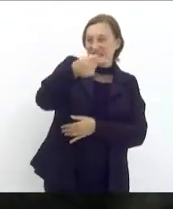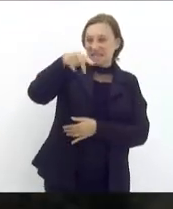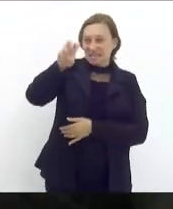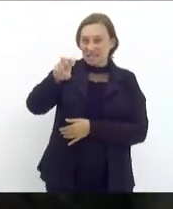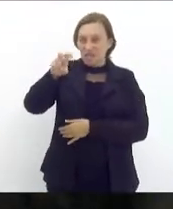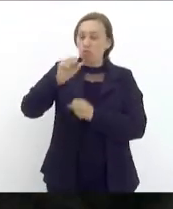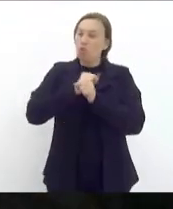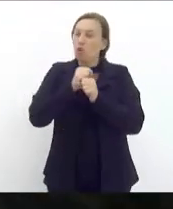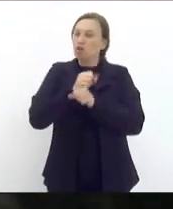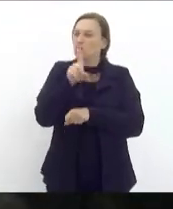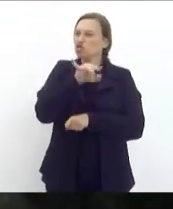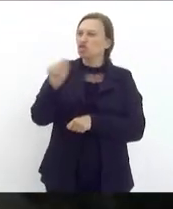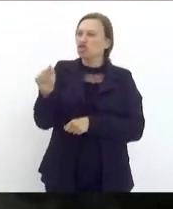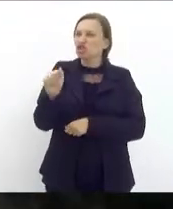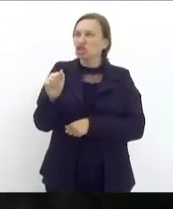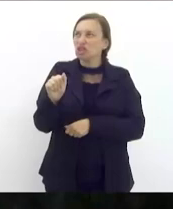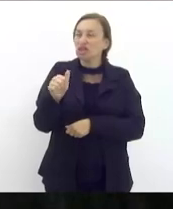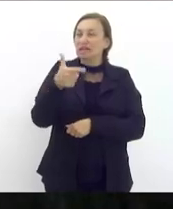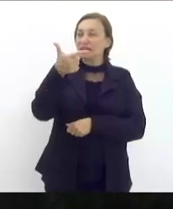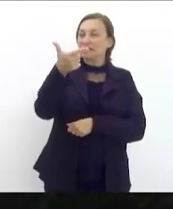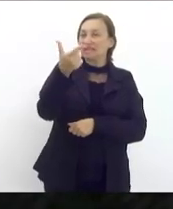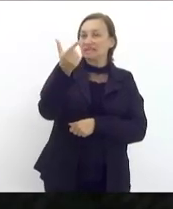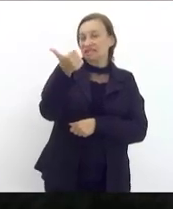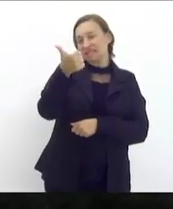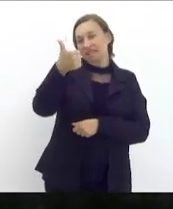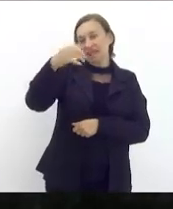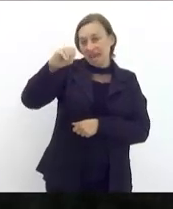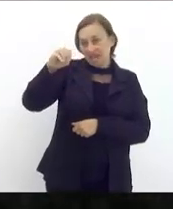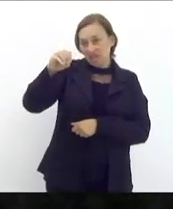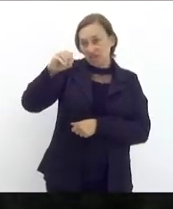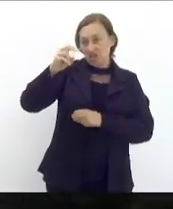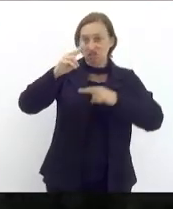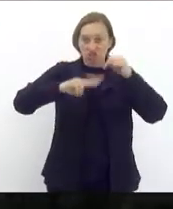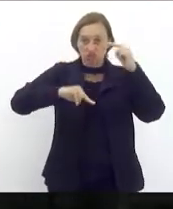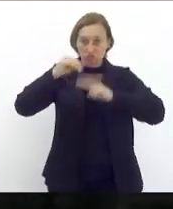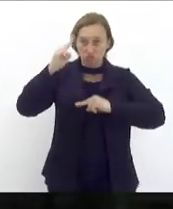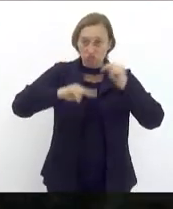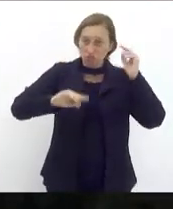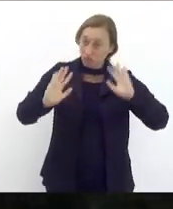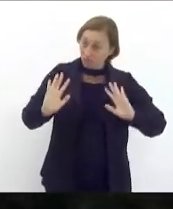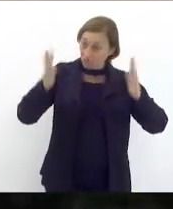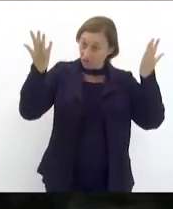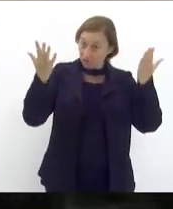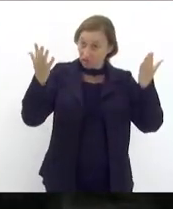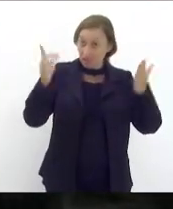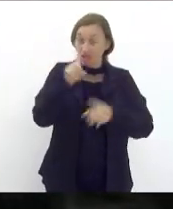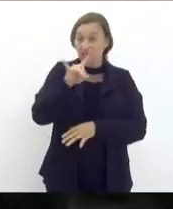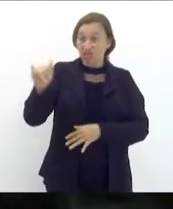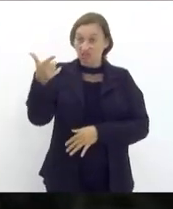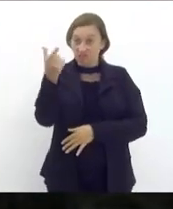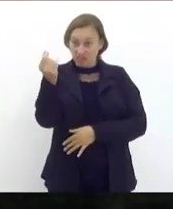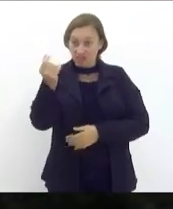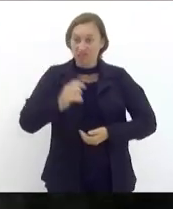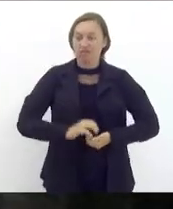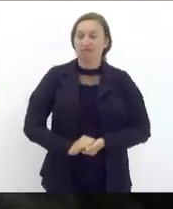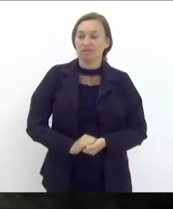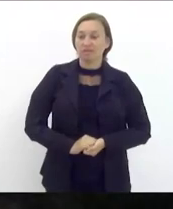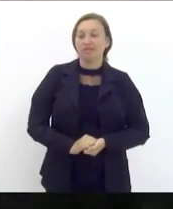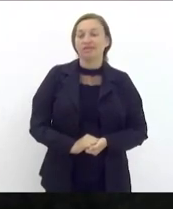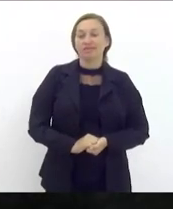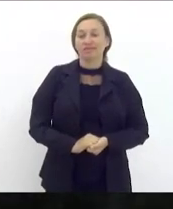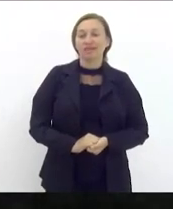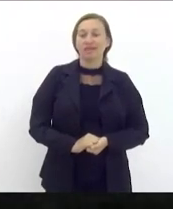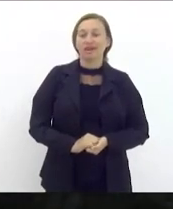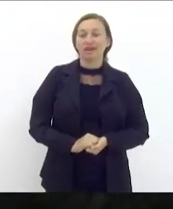anos no dia 10 de junho que nós vamos comemorar no dia 20 do